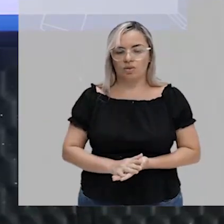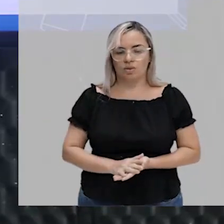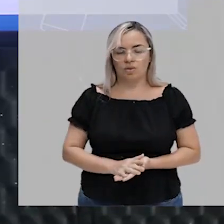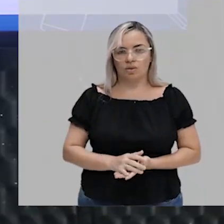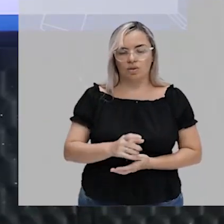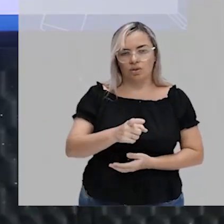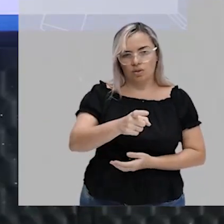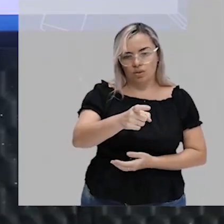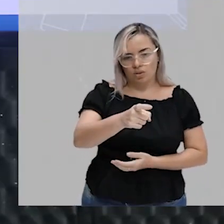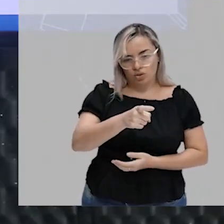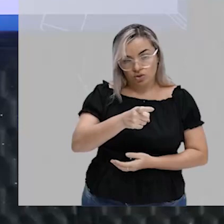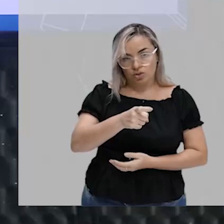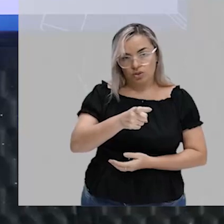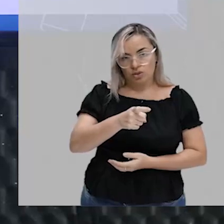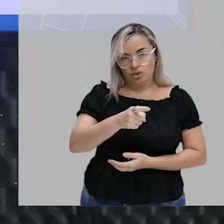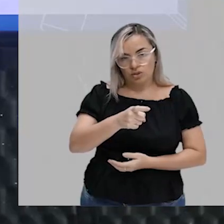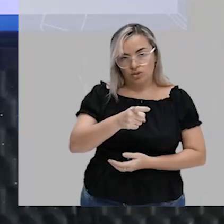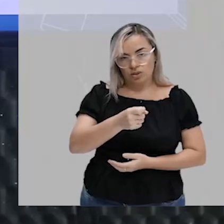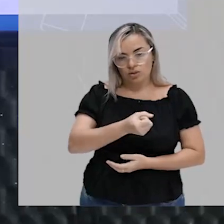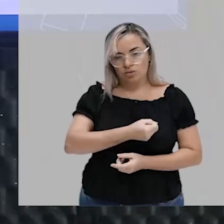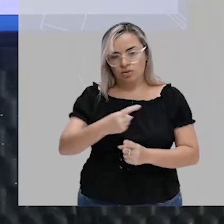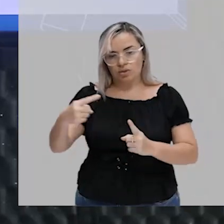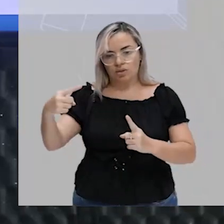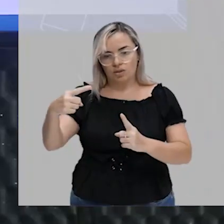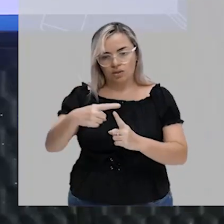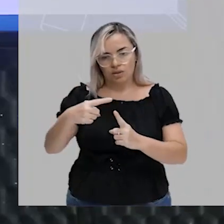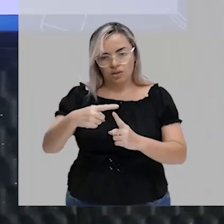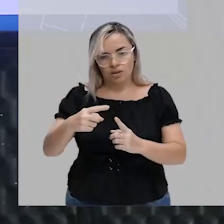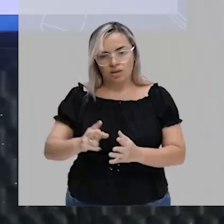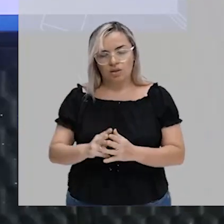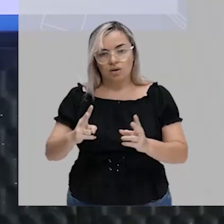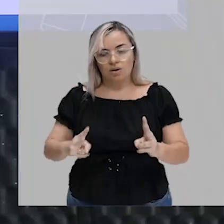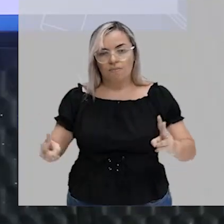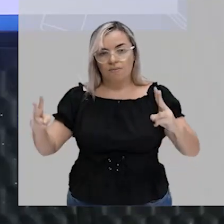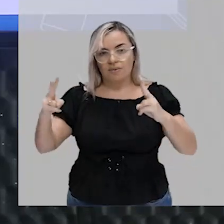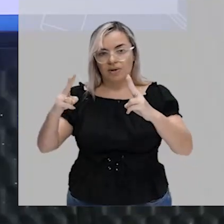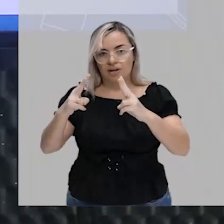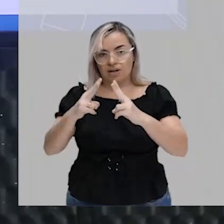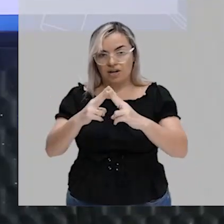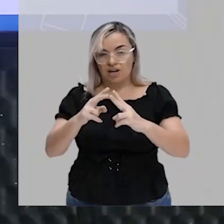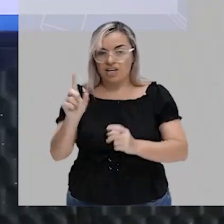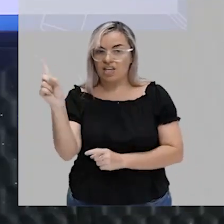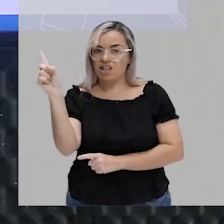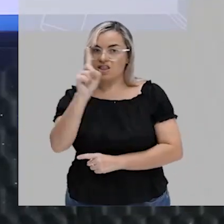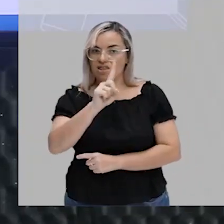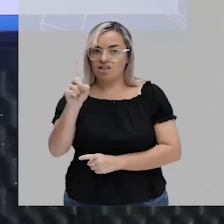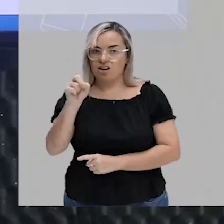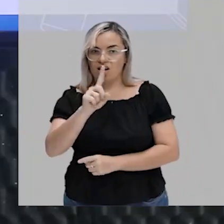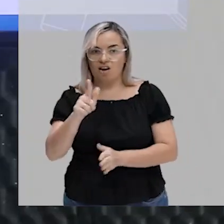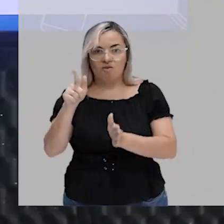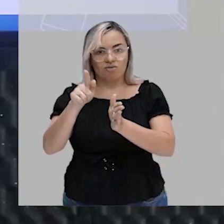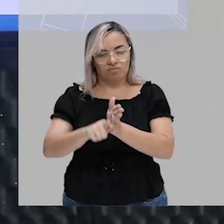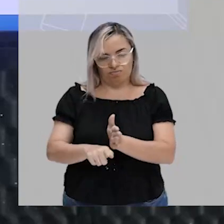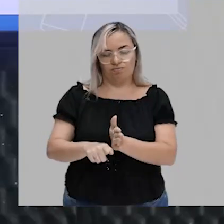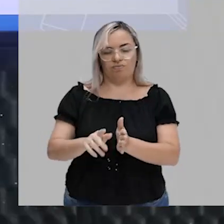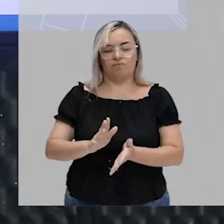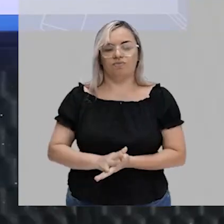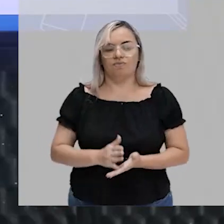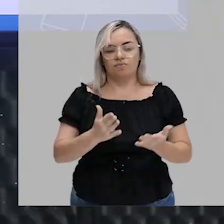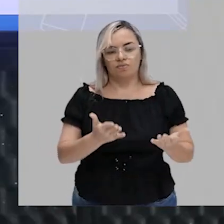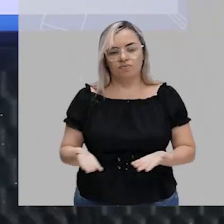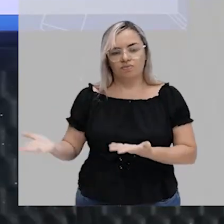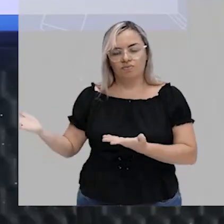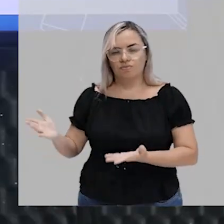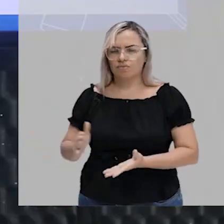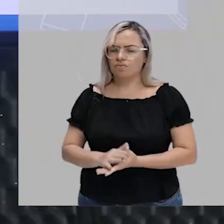ele é inteiro, tá? Par e não negativo, tá? Então, nesse caso aqui, ei,